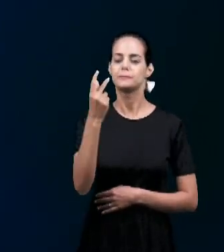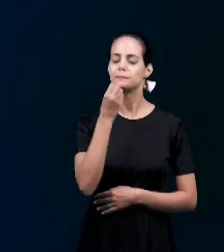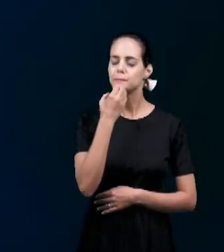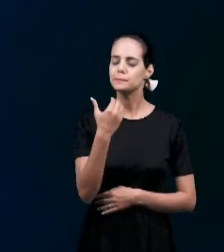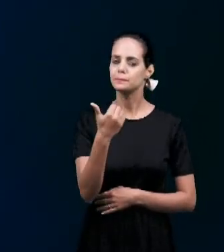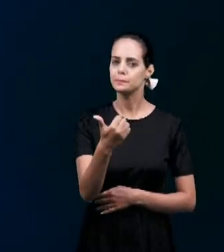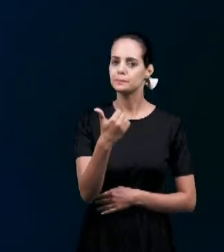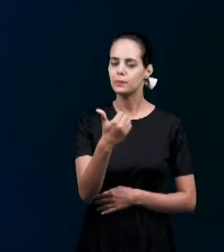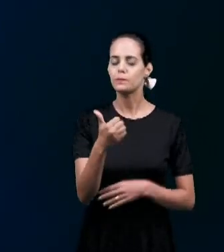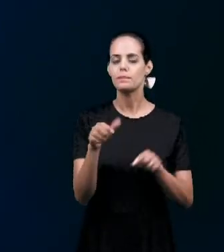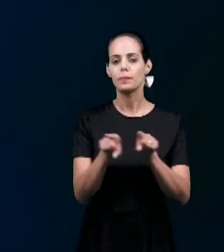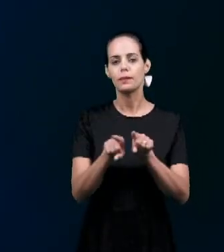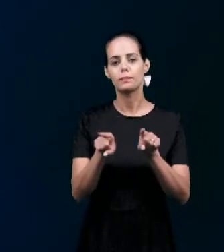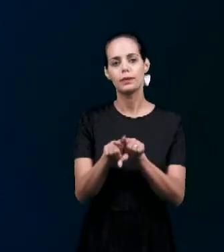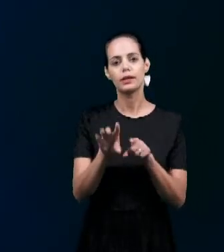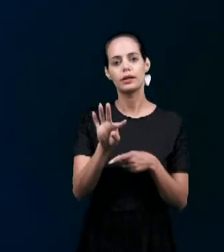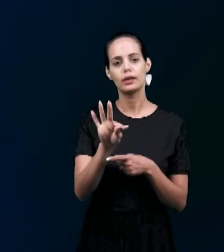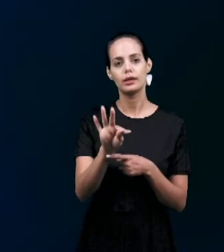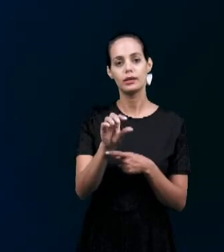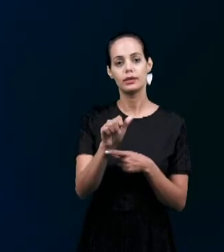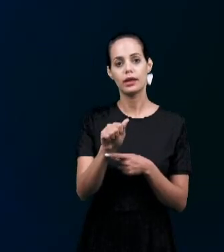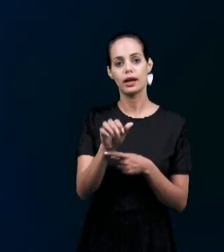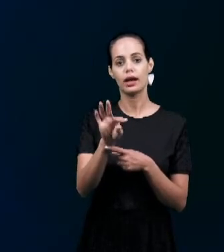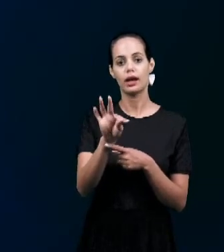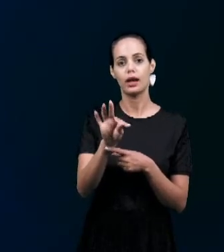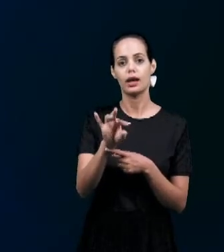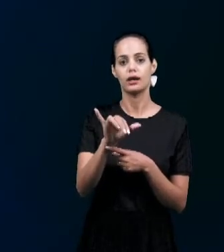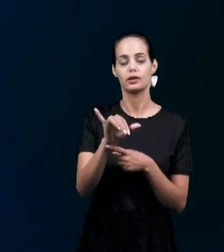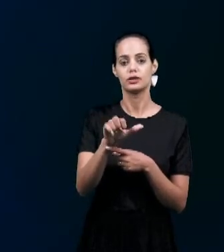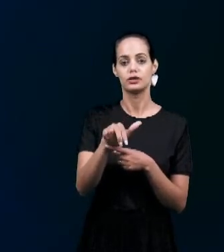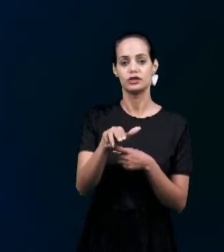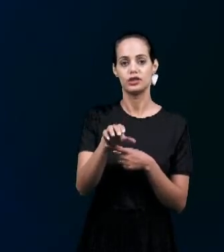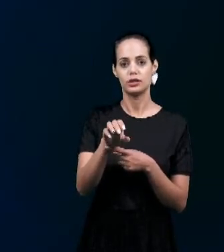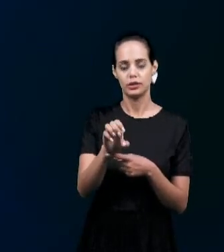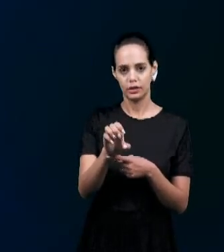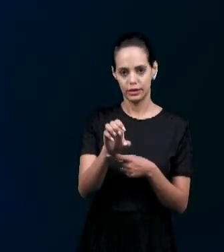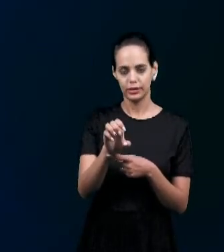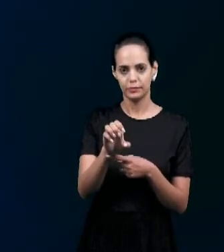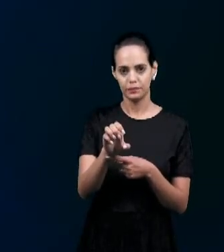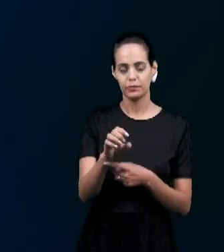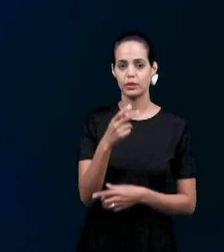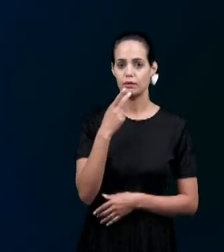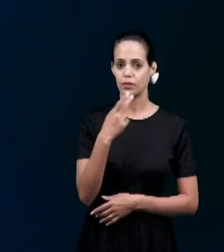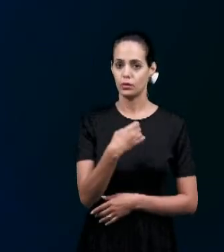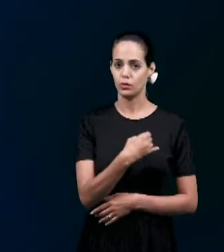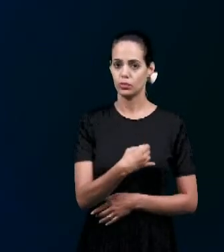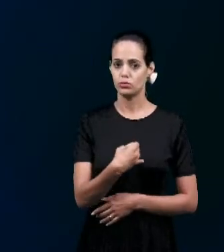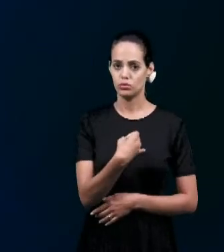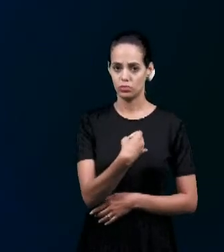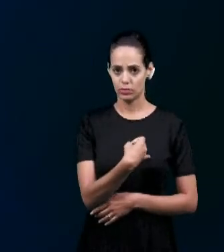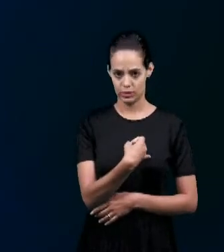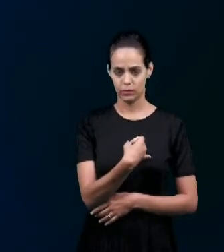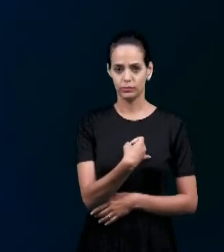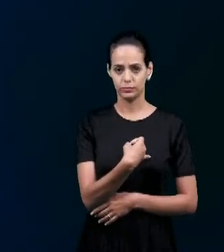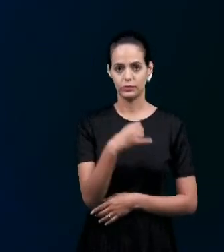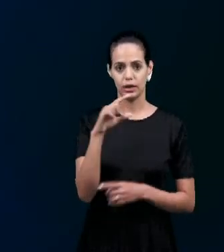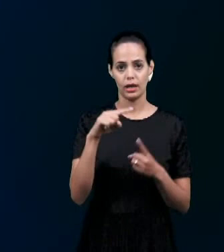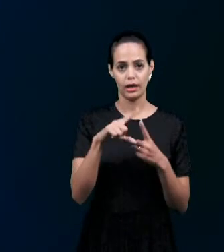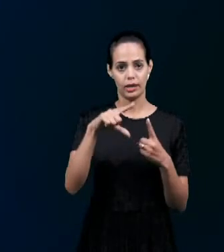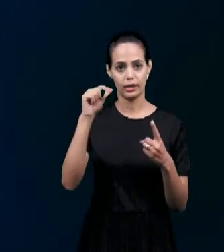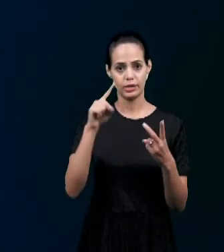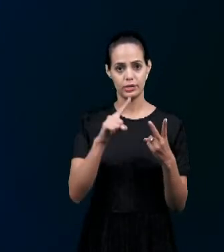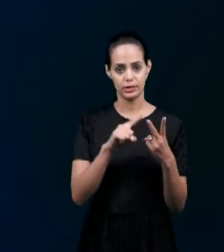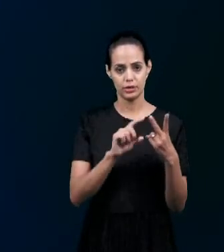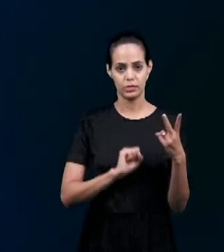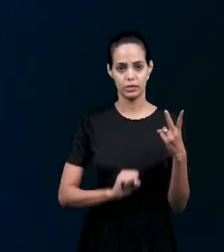a irmã Tatiane Citando o primeiro pedido Capítulo 1 Verso 9 e 10 A questão da eleição Do sacerdócio A